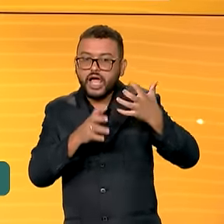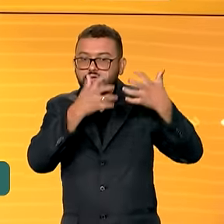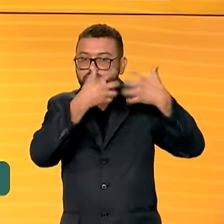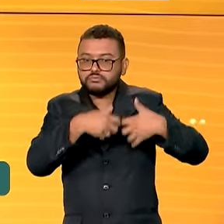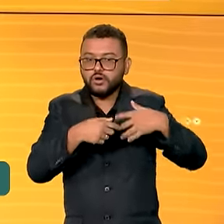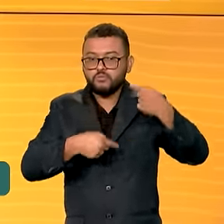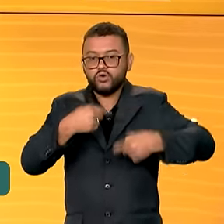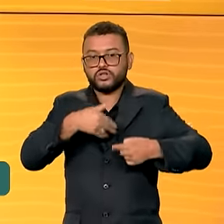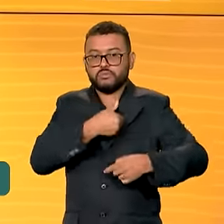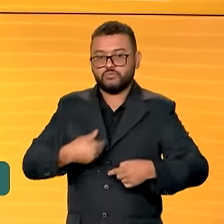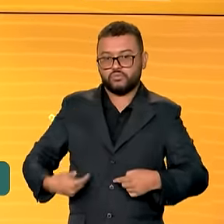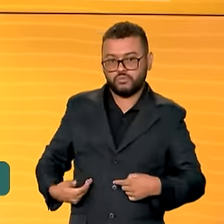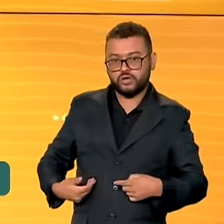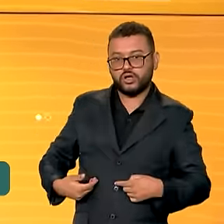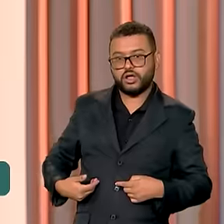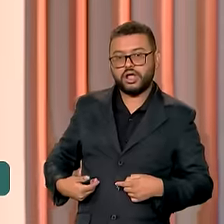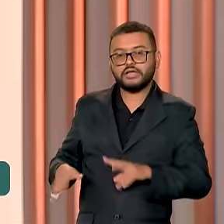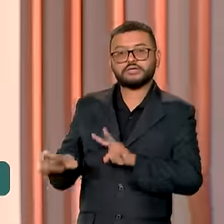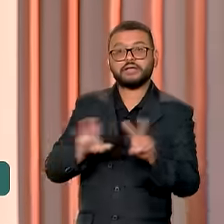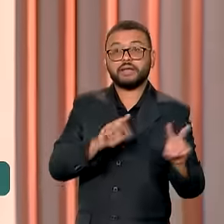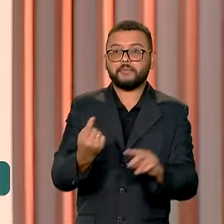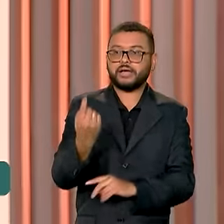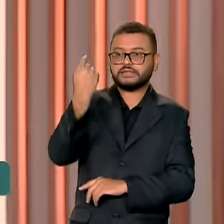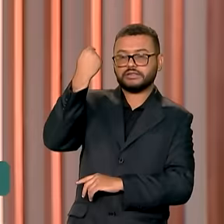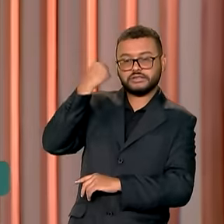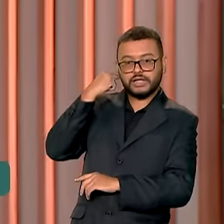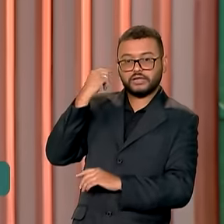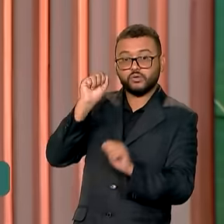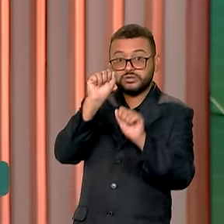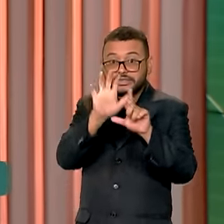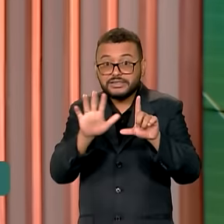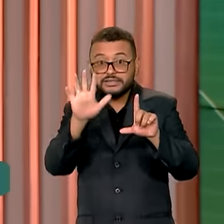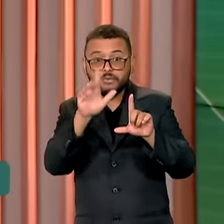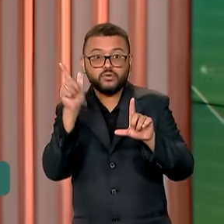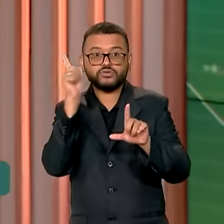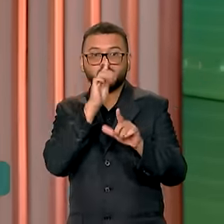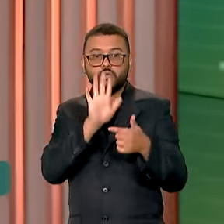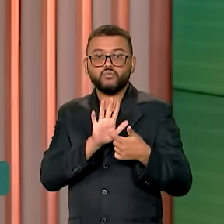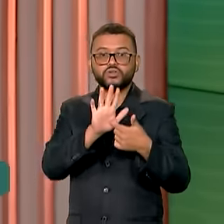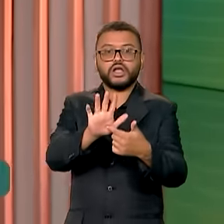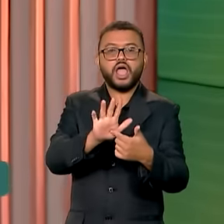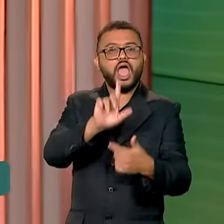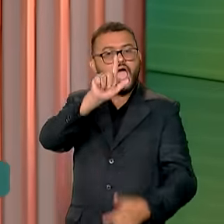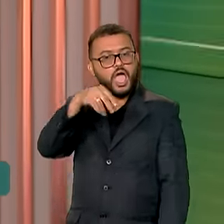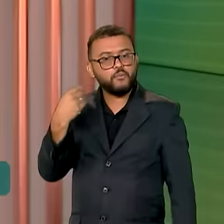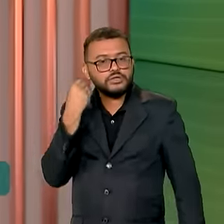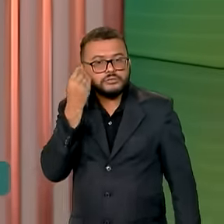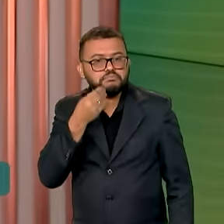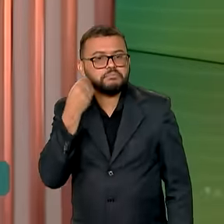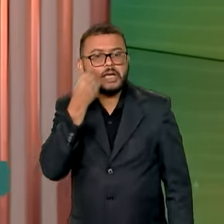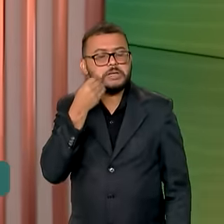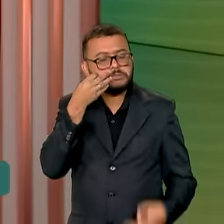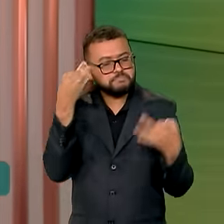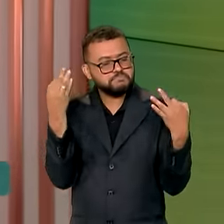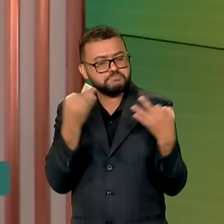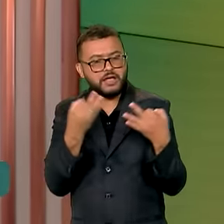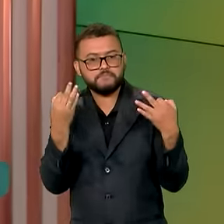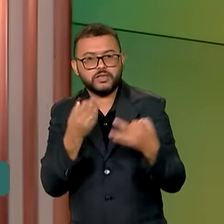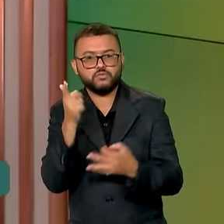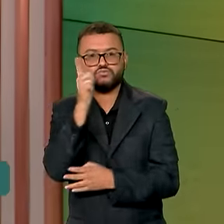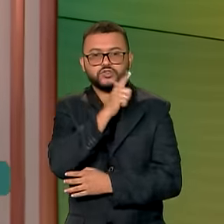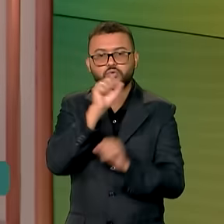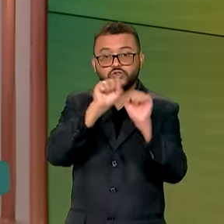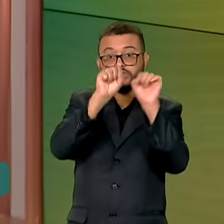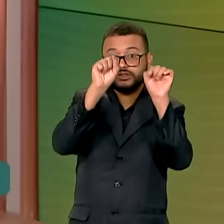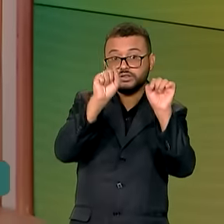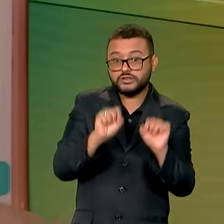políticas públicas. Na semana passada, o Observa DH foi apresentado como uma experiência bem-sucedida no maior